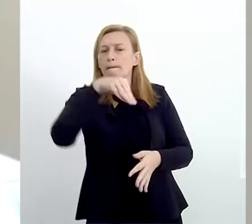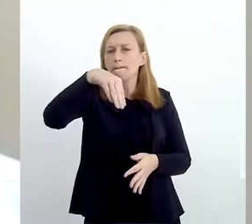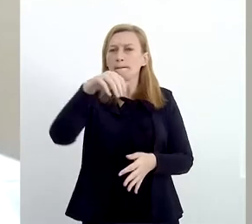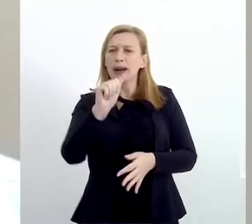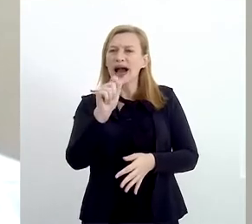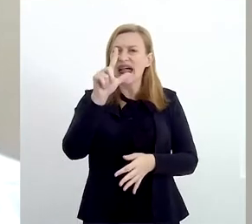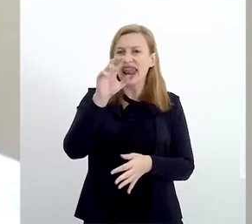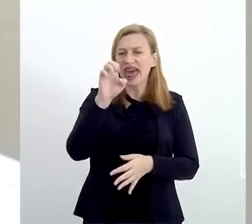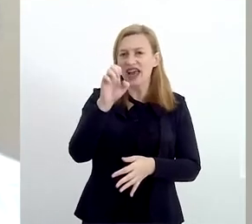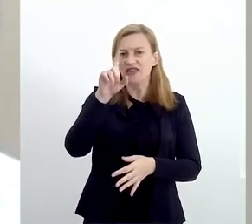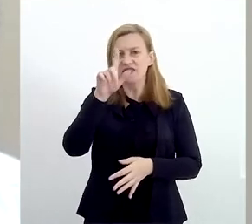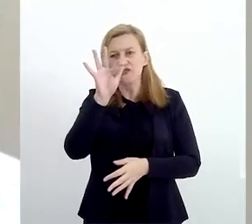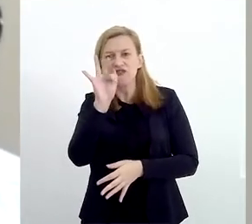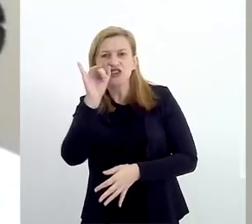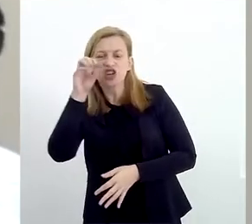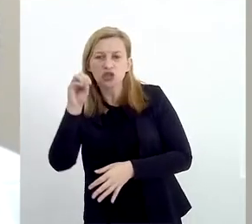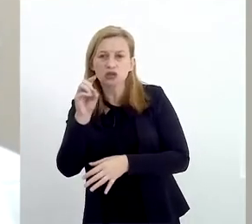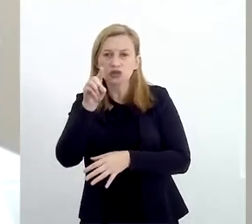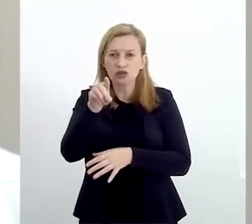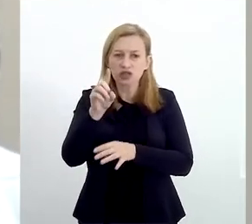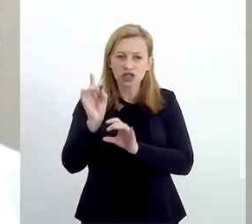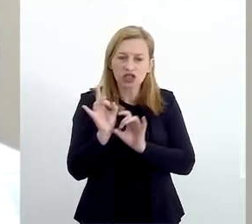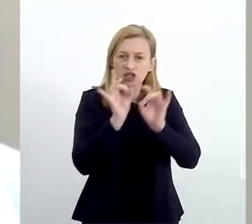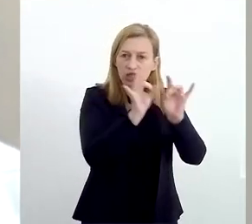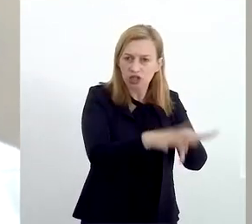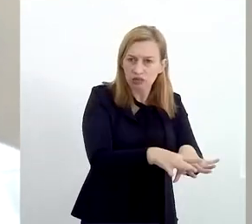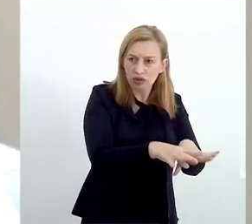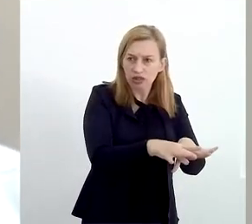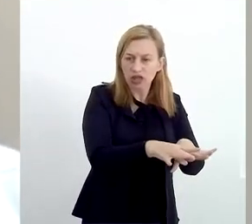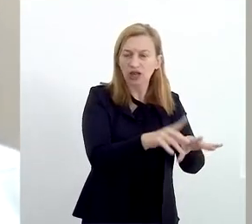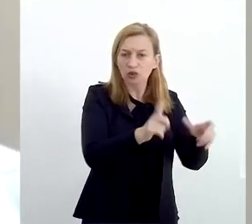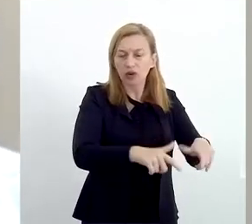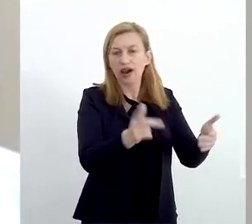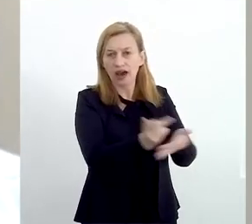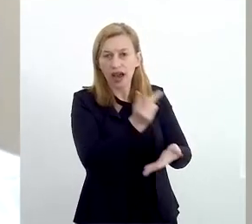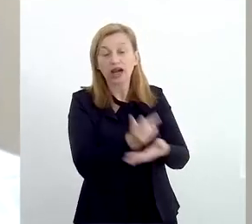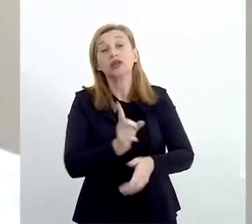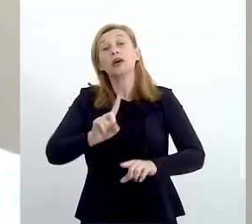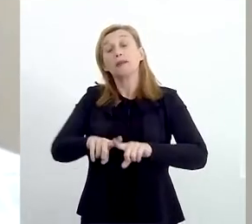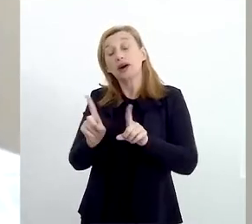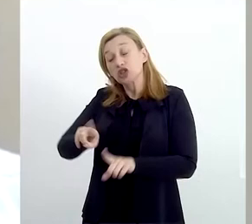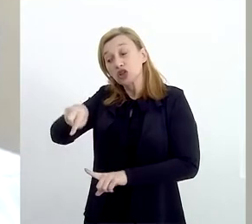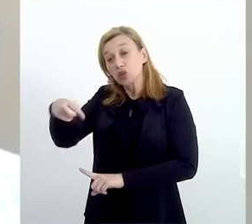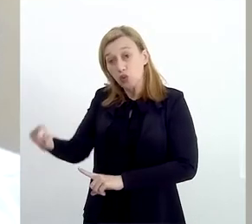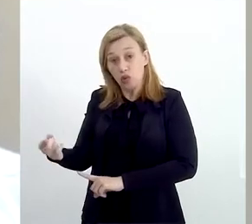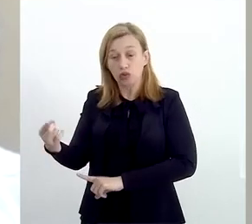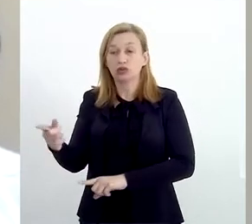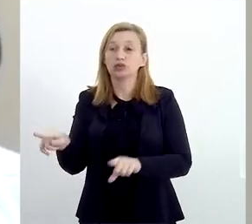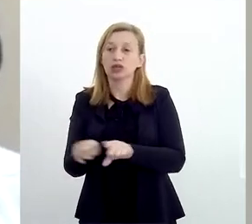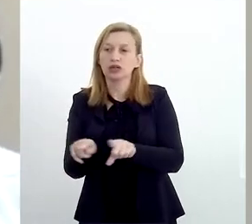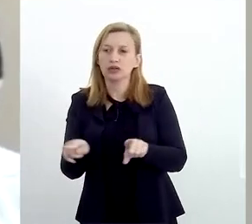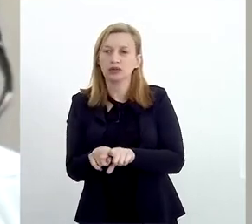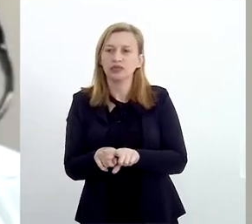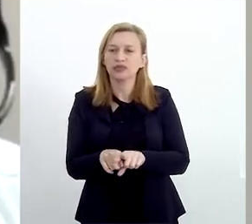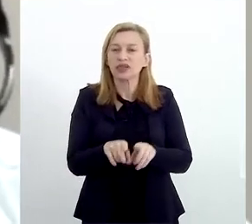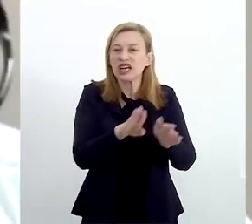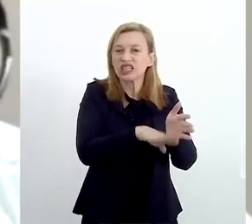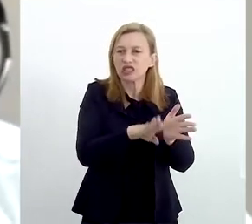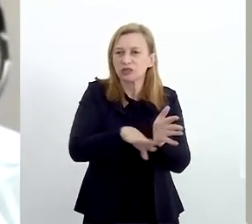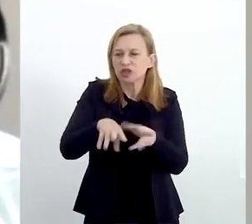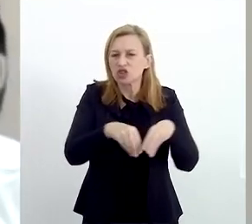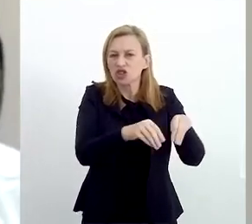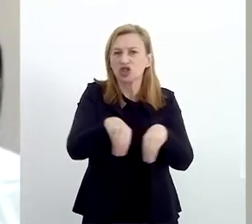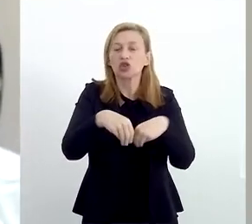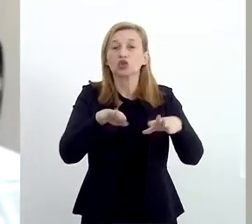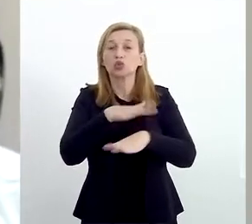de você descartar incorretamente. Agora, tem um outro lado, que é o desperdício de todo